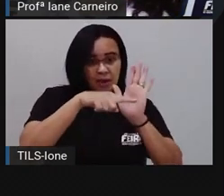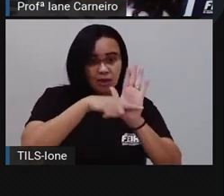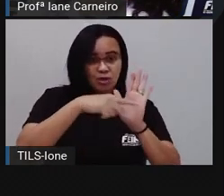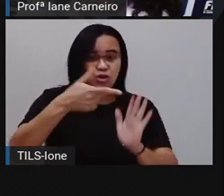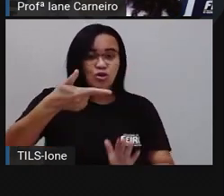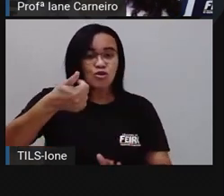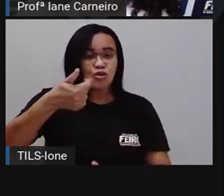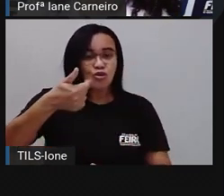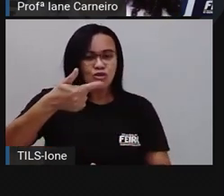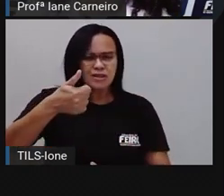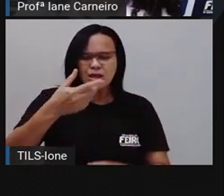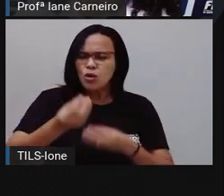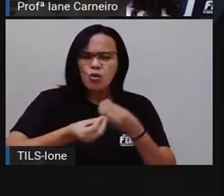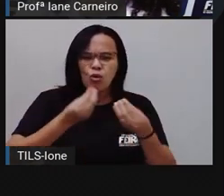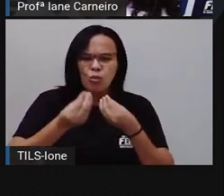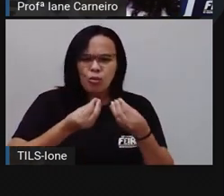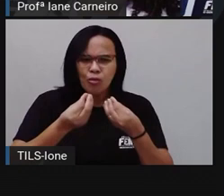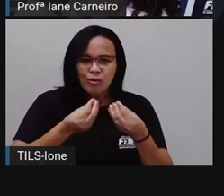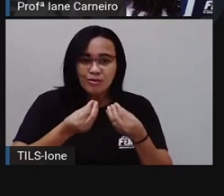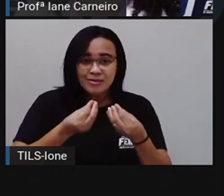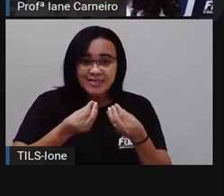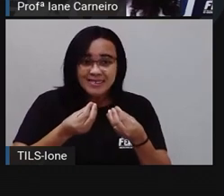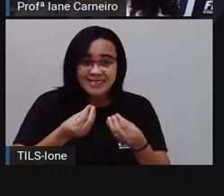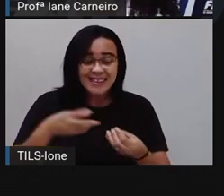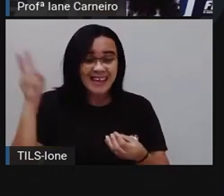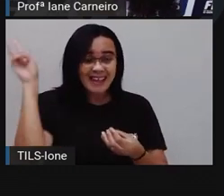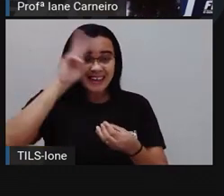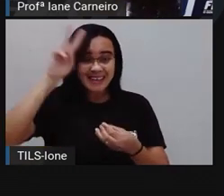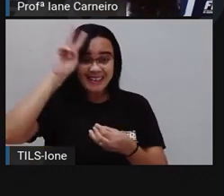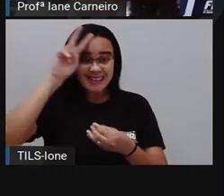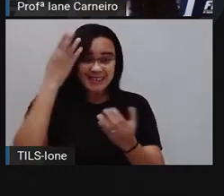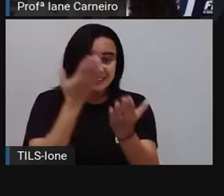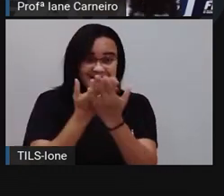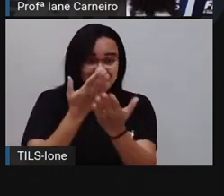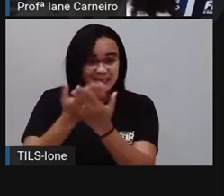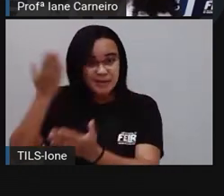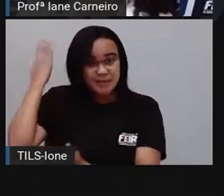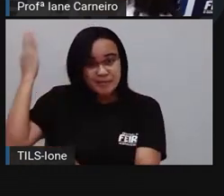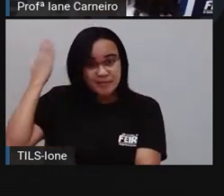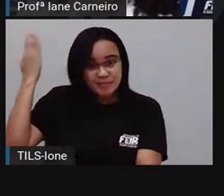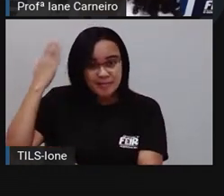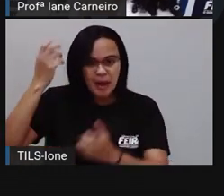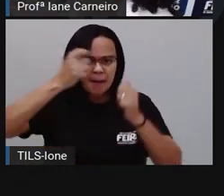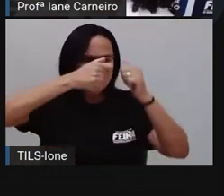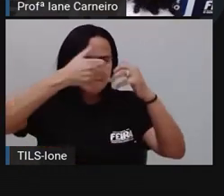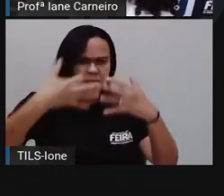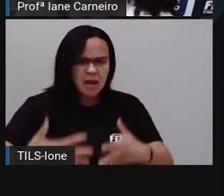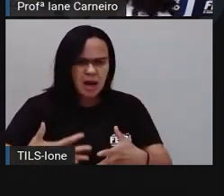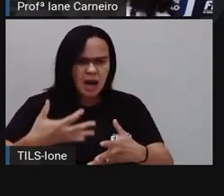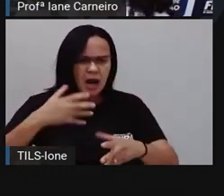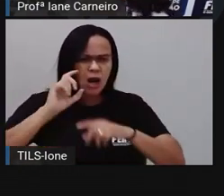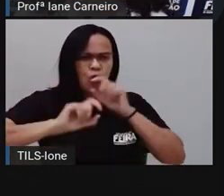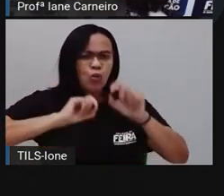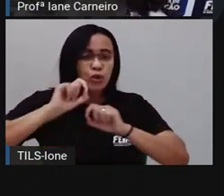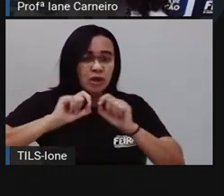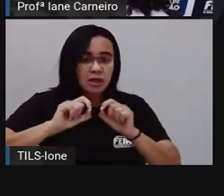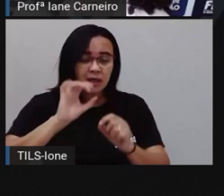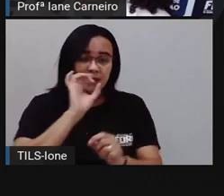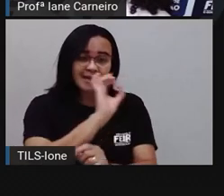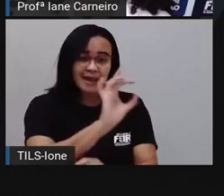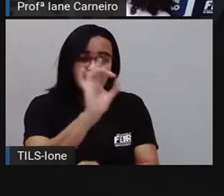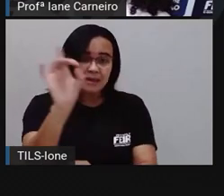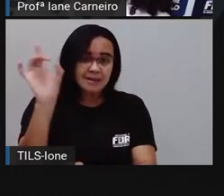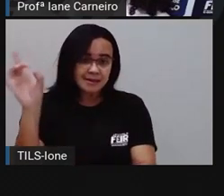faz isso, Proiane? Vocês lembram da outra aula de matemática, né? Que a Pró explicou que cada número,